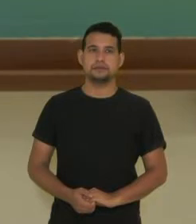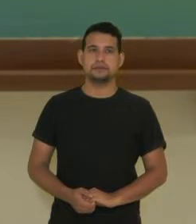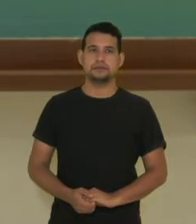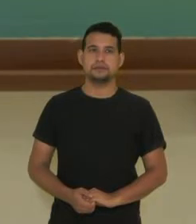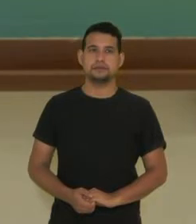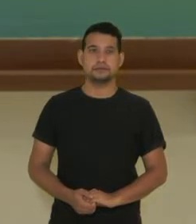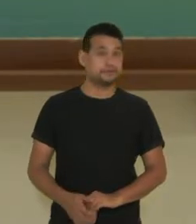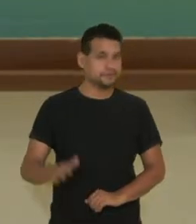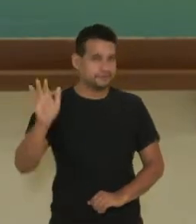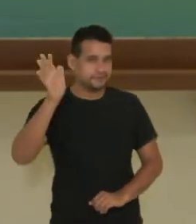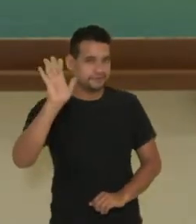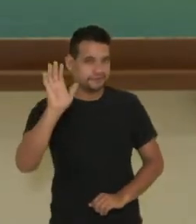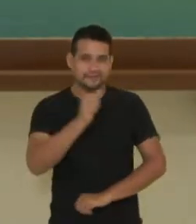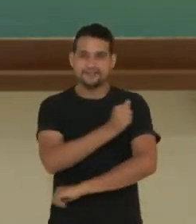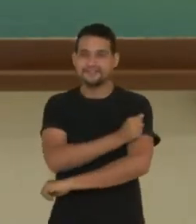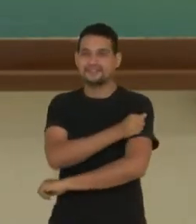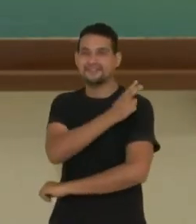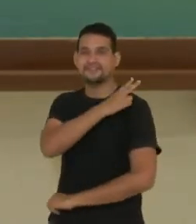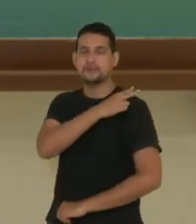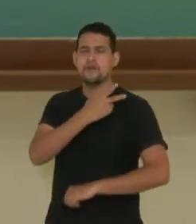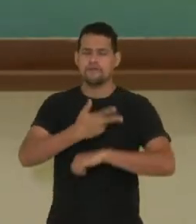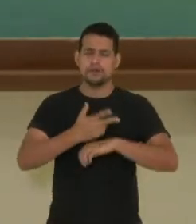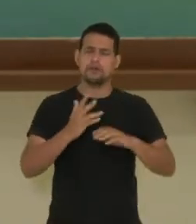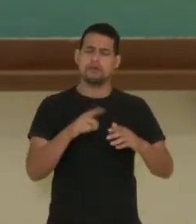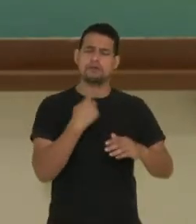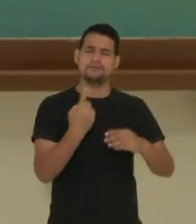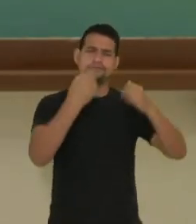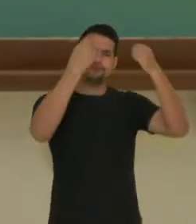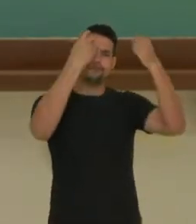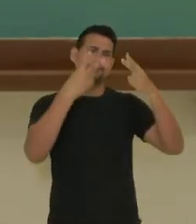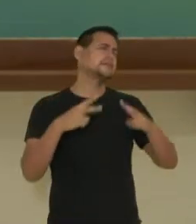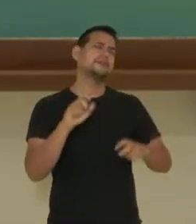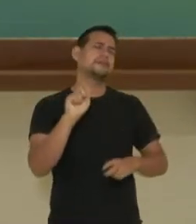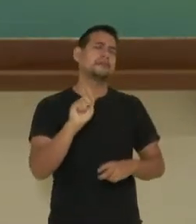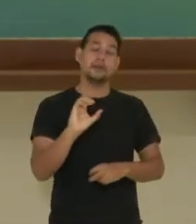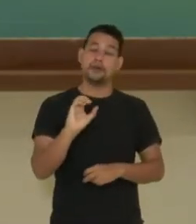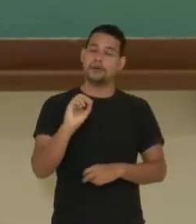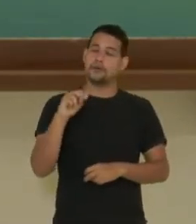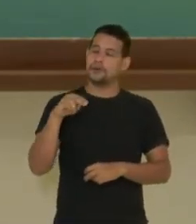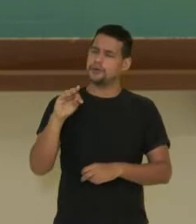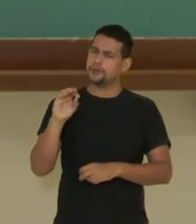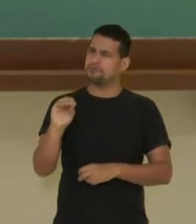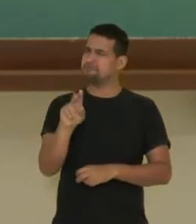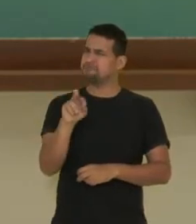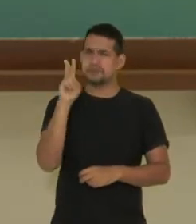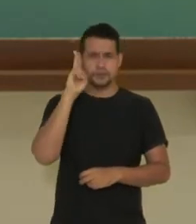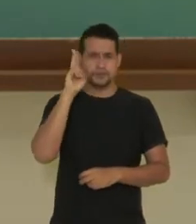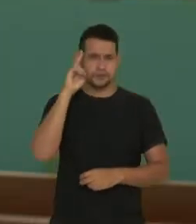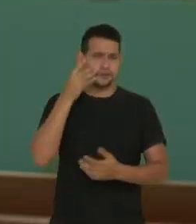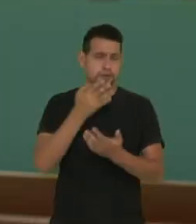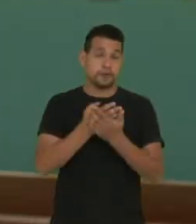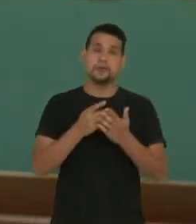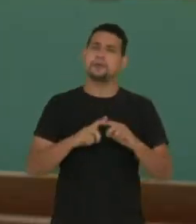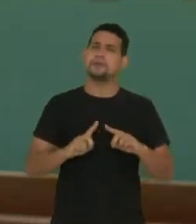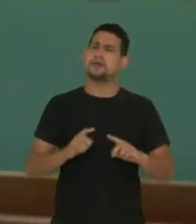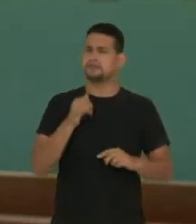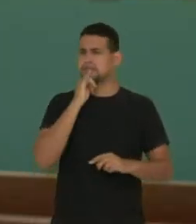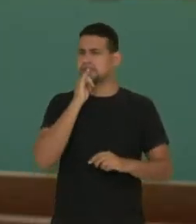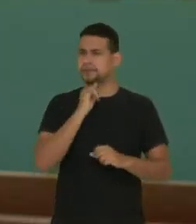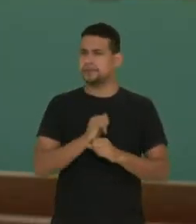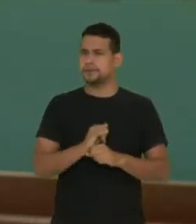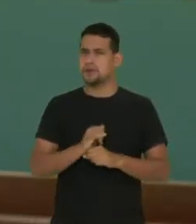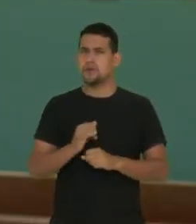Olá, estudantes da segunda série! Nesse vídeo vamos falar sobre conto. O autor pode influenciar o outro?